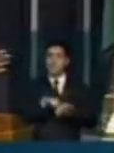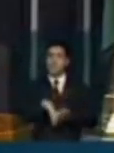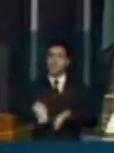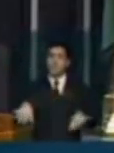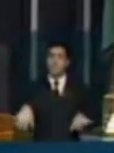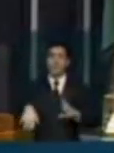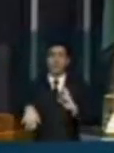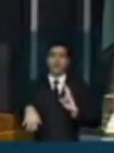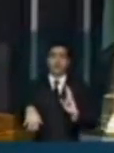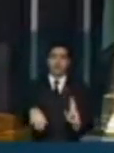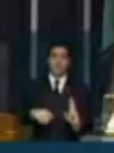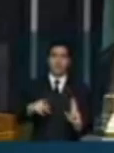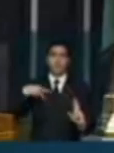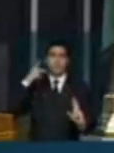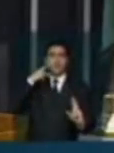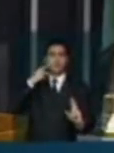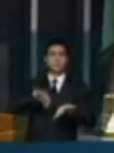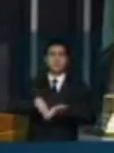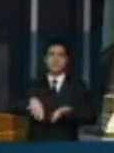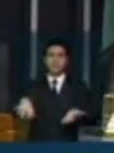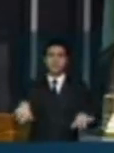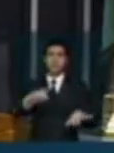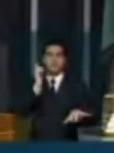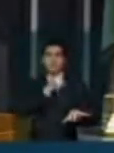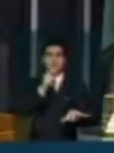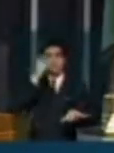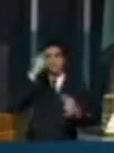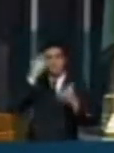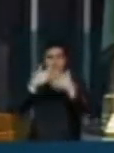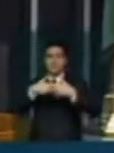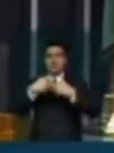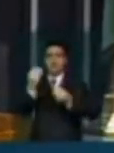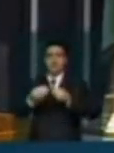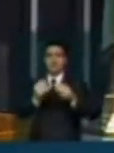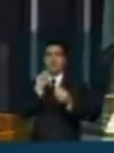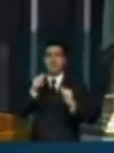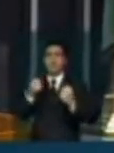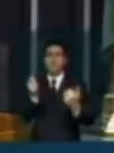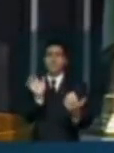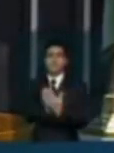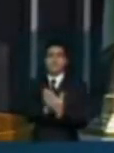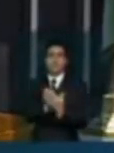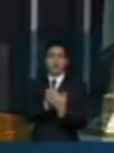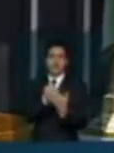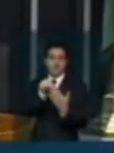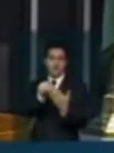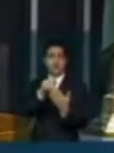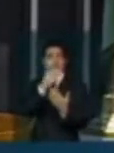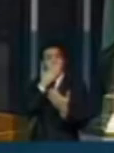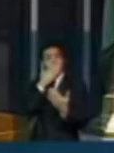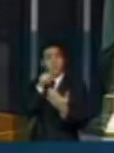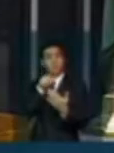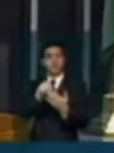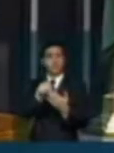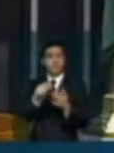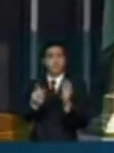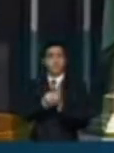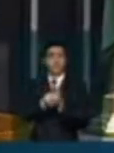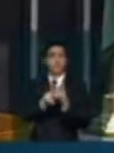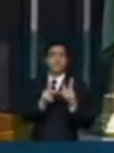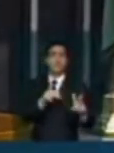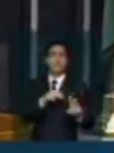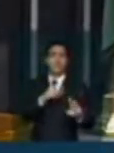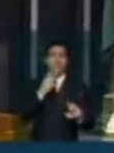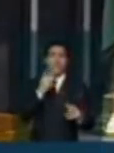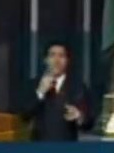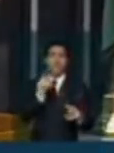política, que a gente consiga pensar em como enfrentar esse tipo de, como diz o povo de